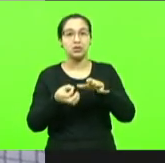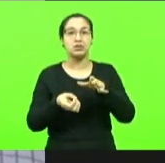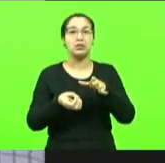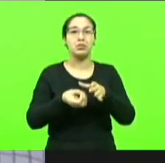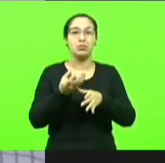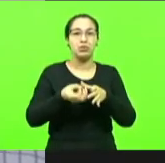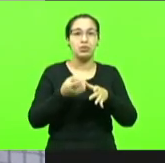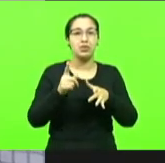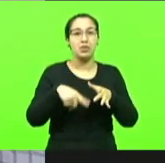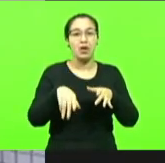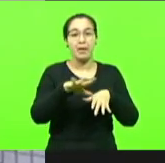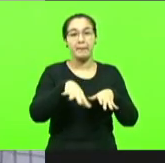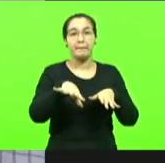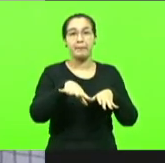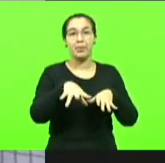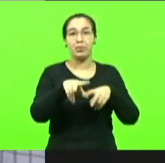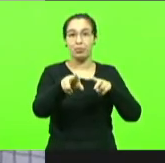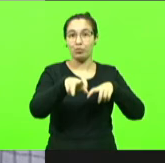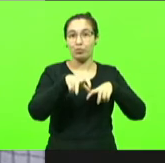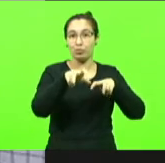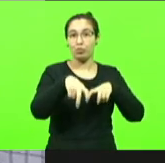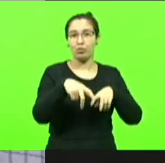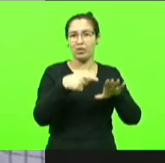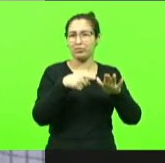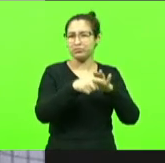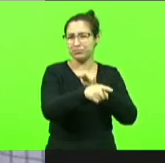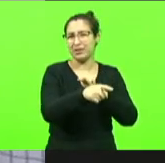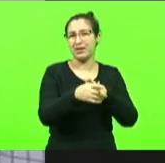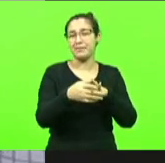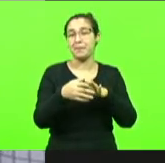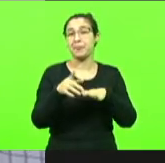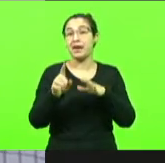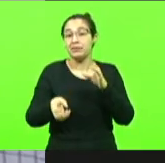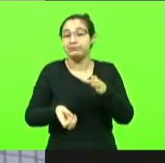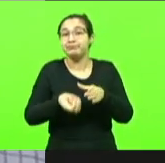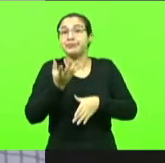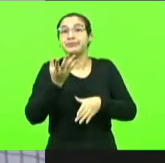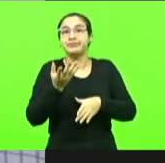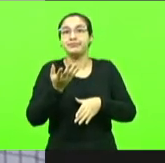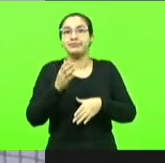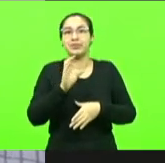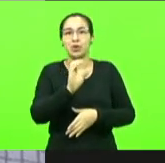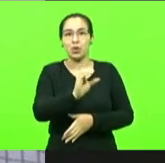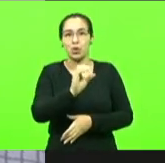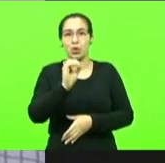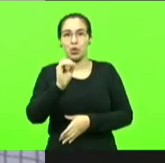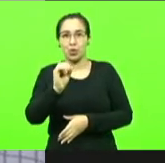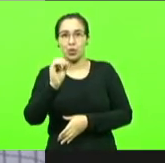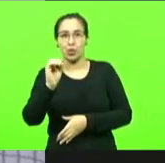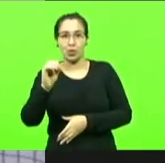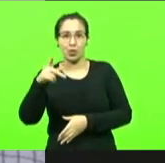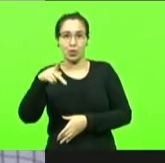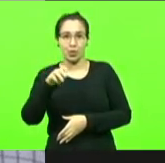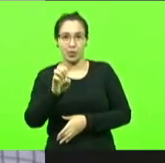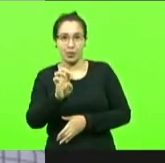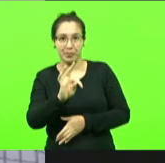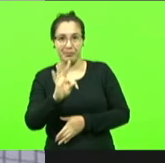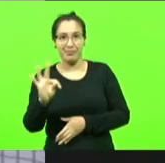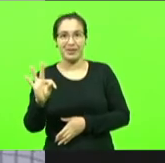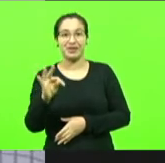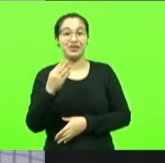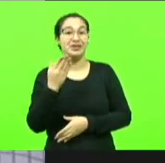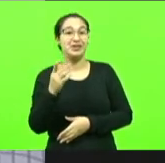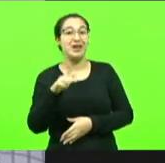rural e aí surgiu a Copérdia e hoje essa cooperativa é uma das